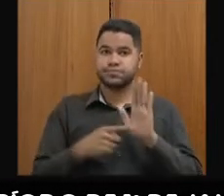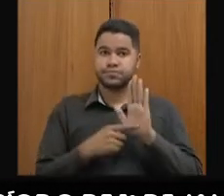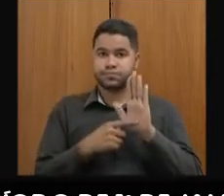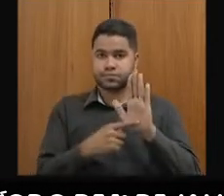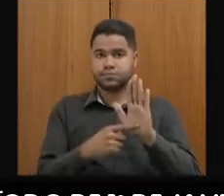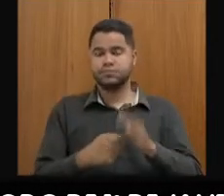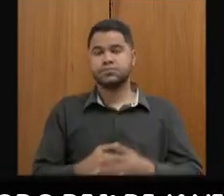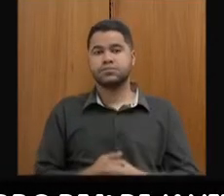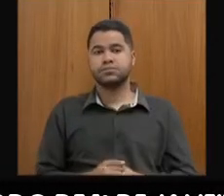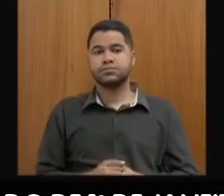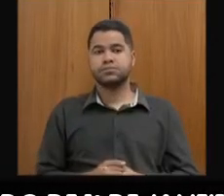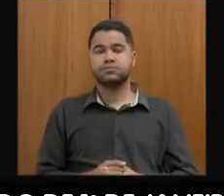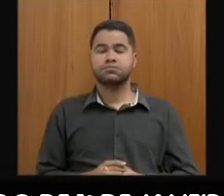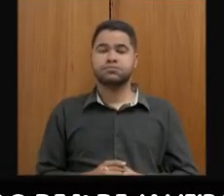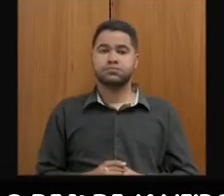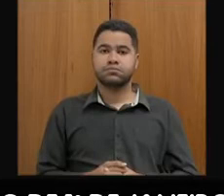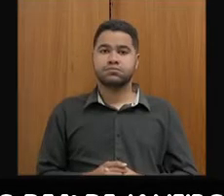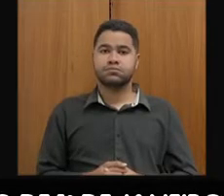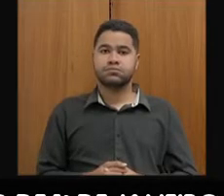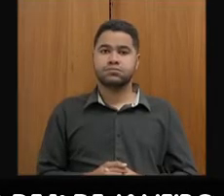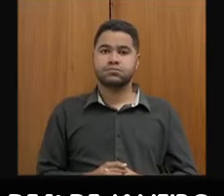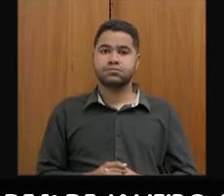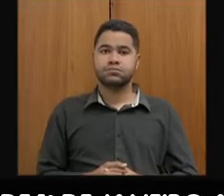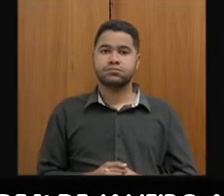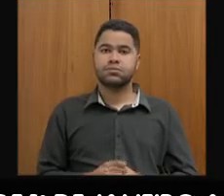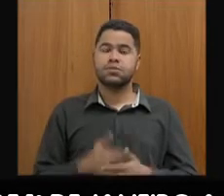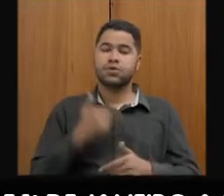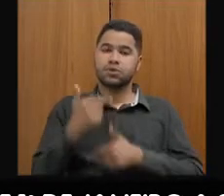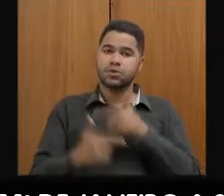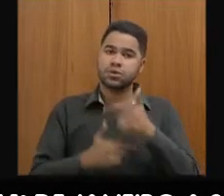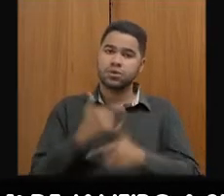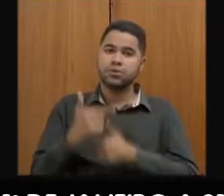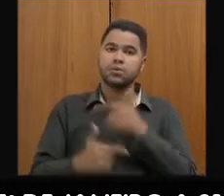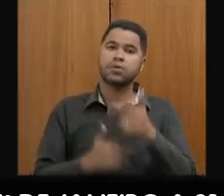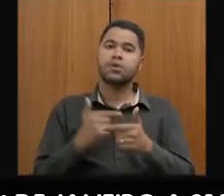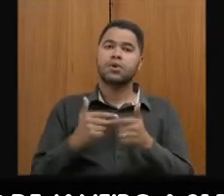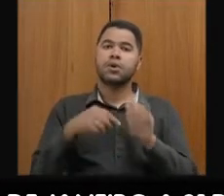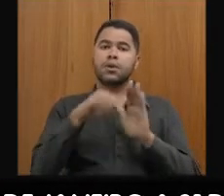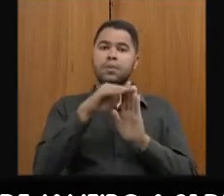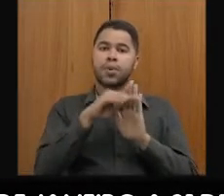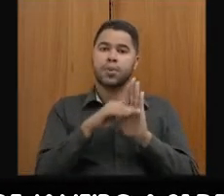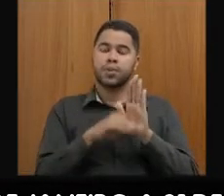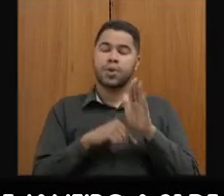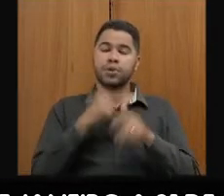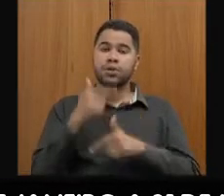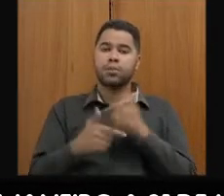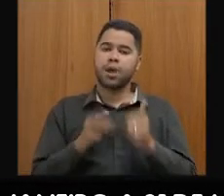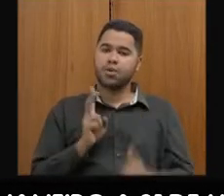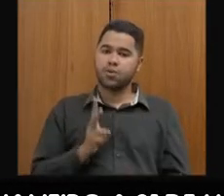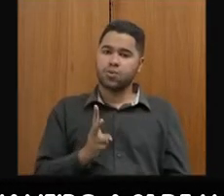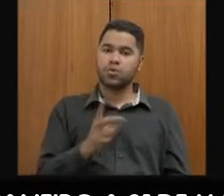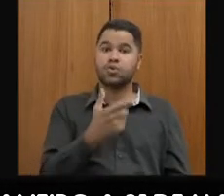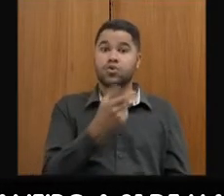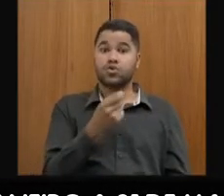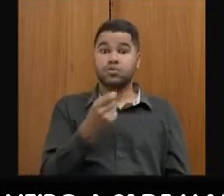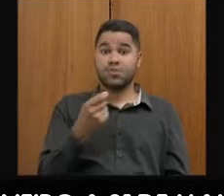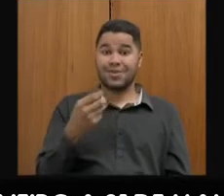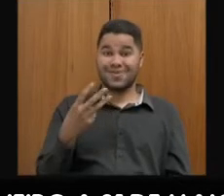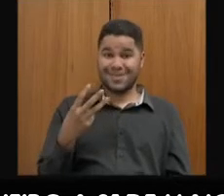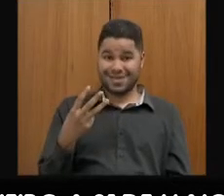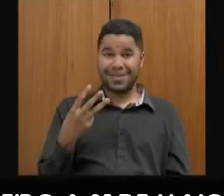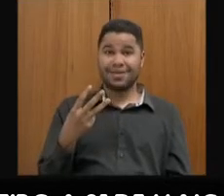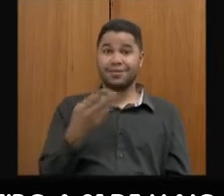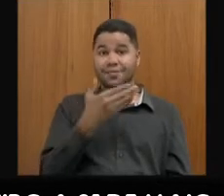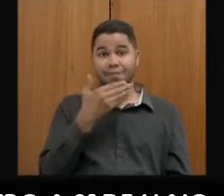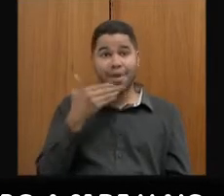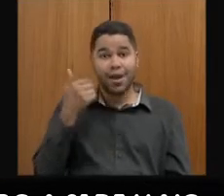vamos dizer assim, os servidores da receita, da receita no trabalho contínuo desde 2003 de busca de